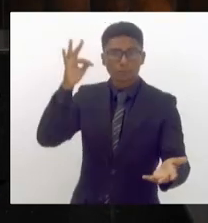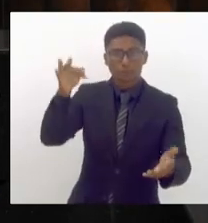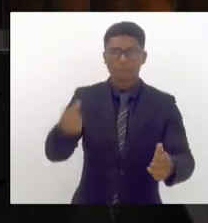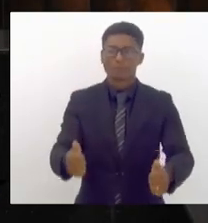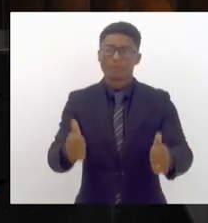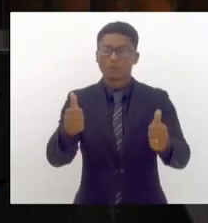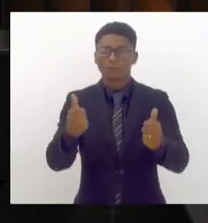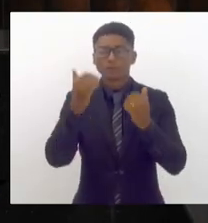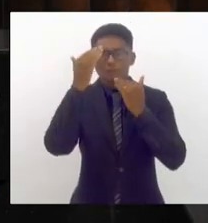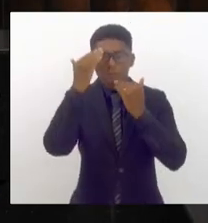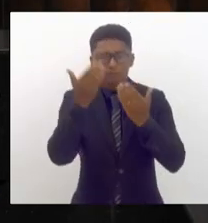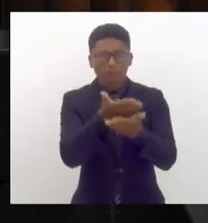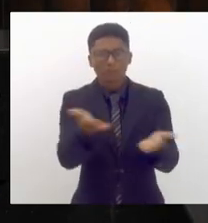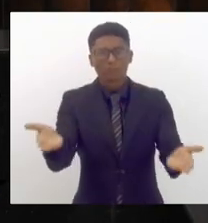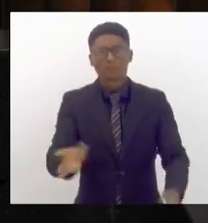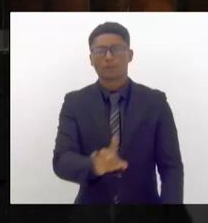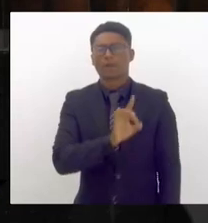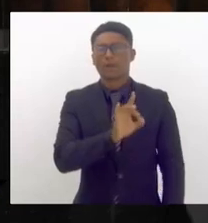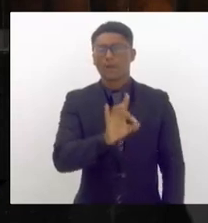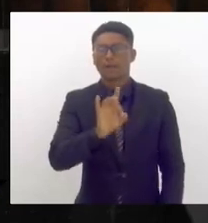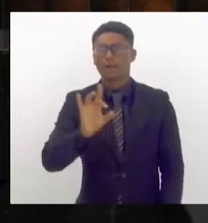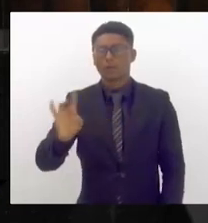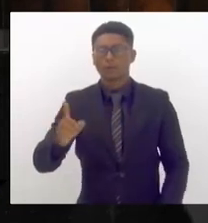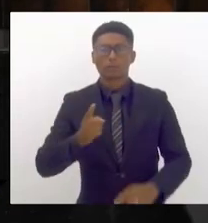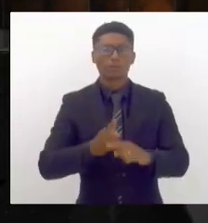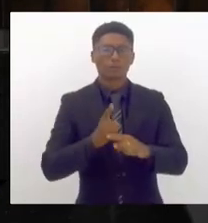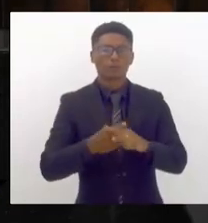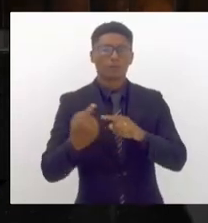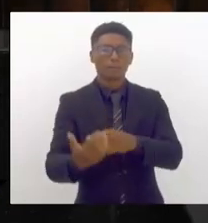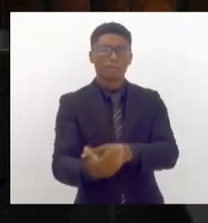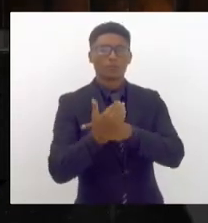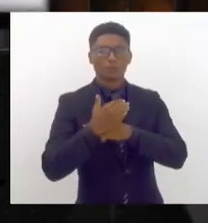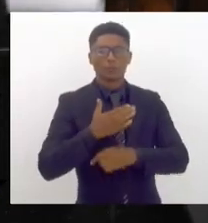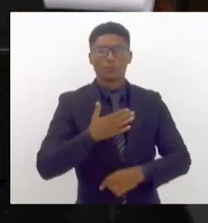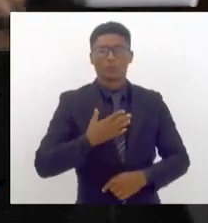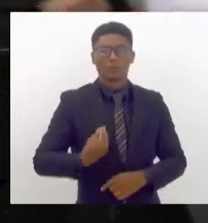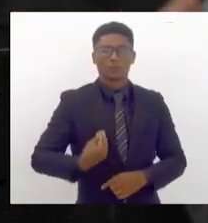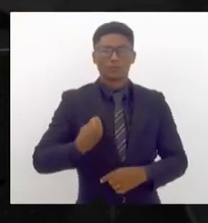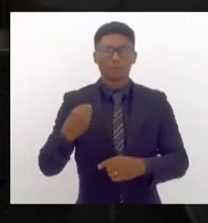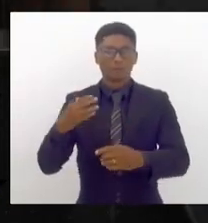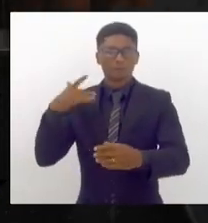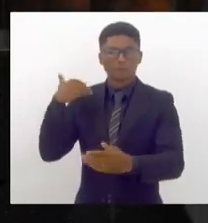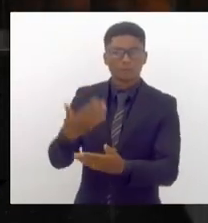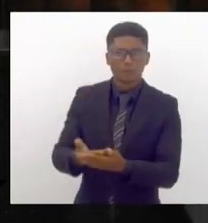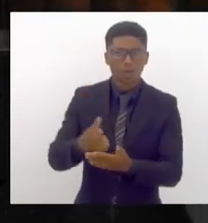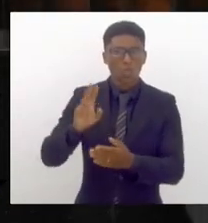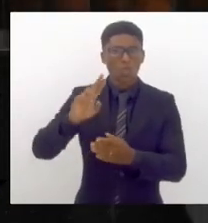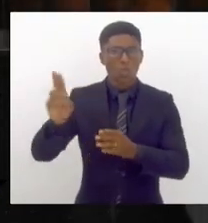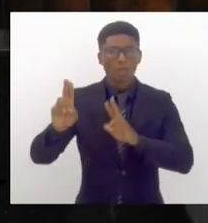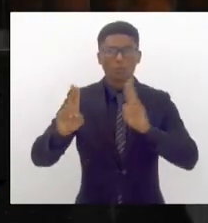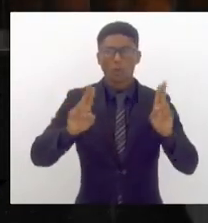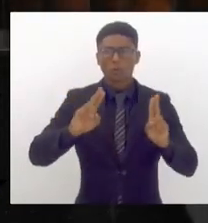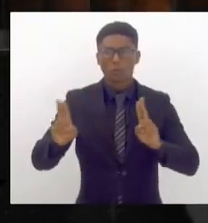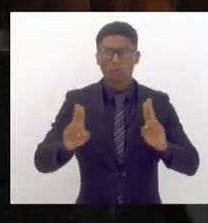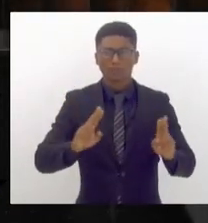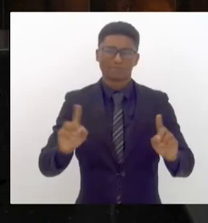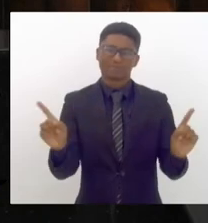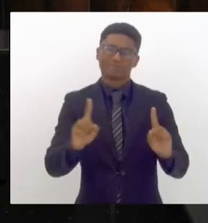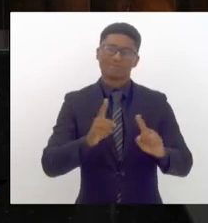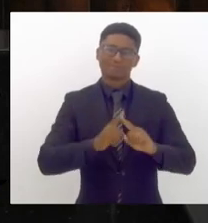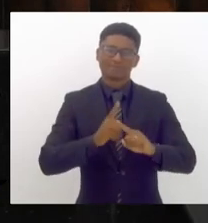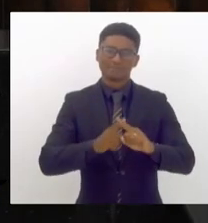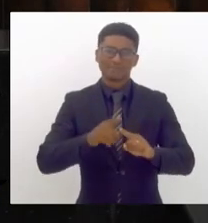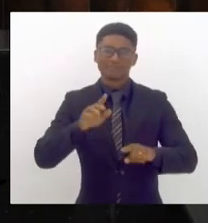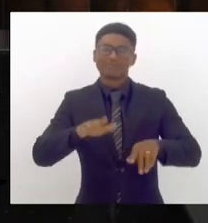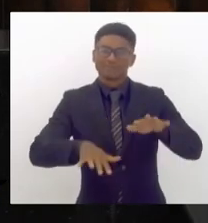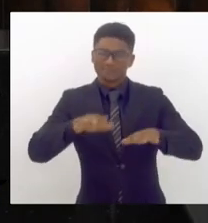Agradeço a cada um de vocês que me ajudou em minha trajetória. Não vou ficar citando nomes para não cometer nenhuma injustiça.